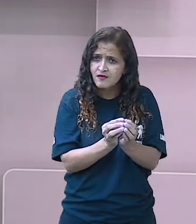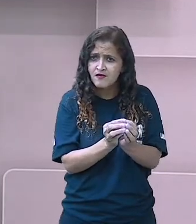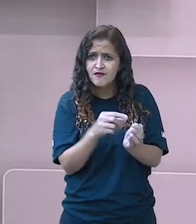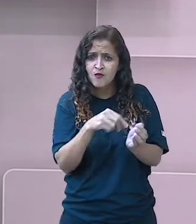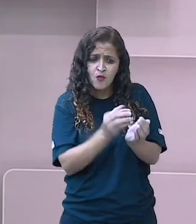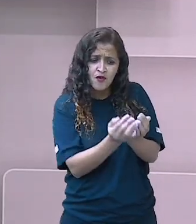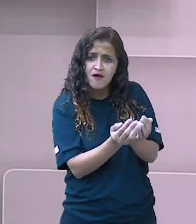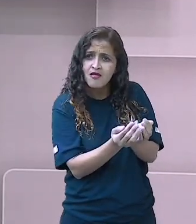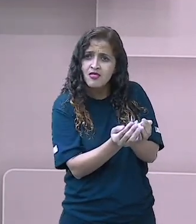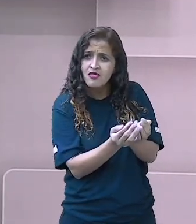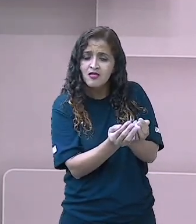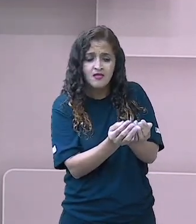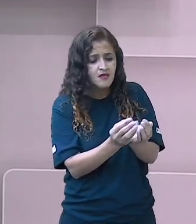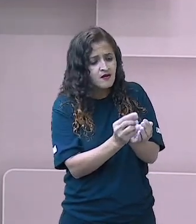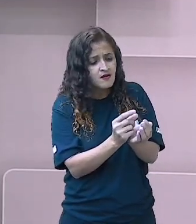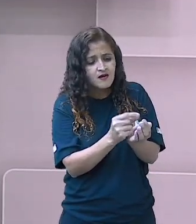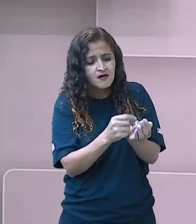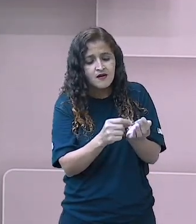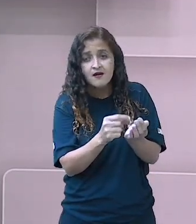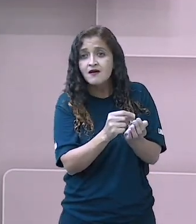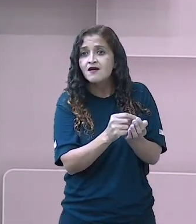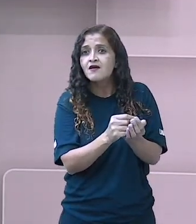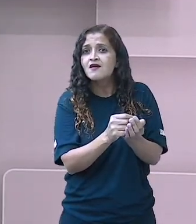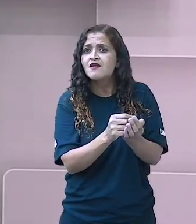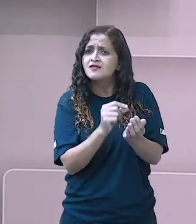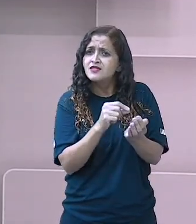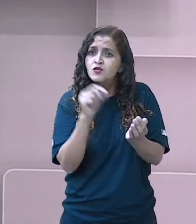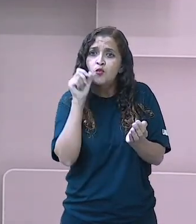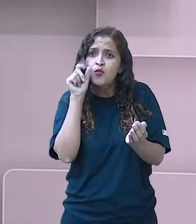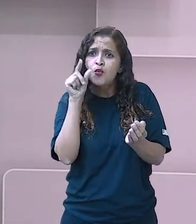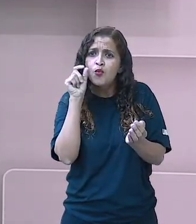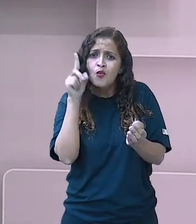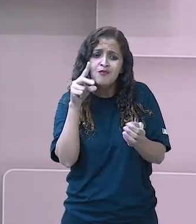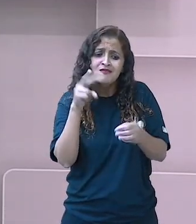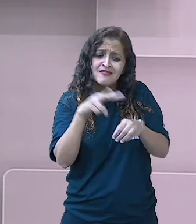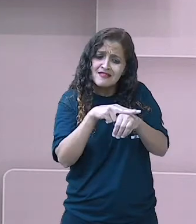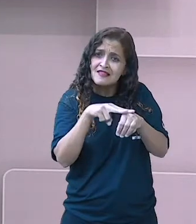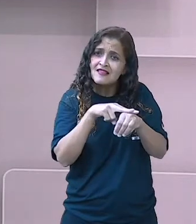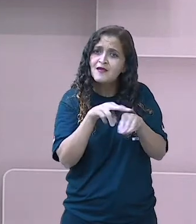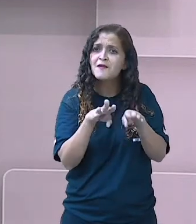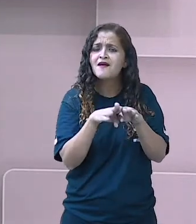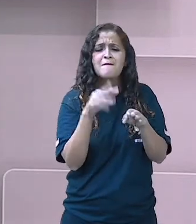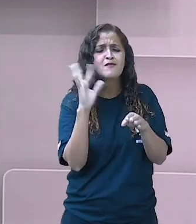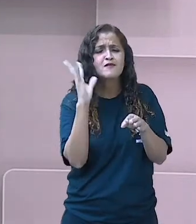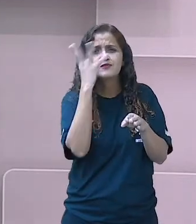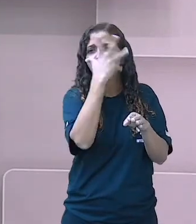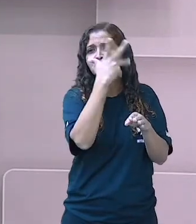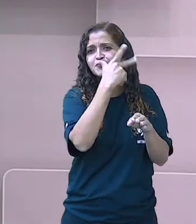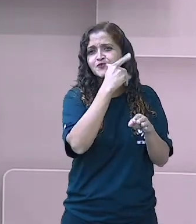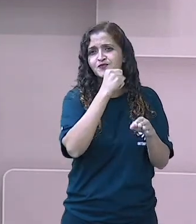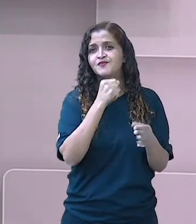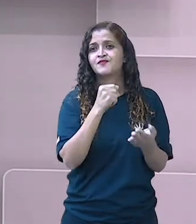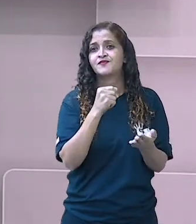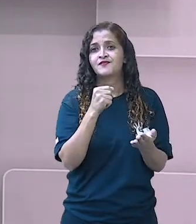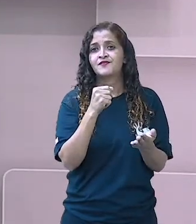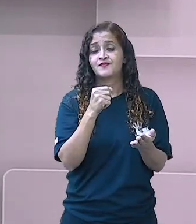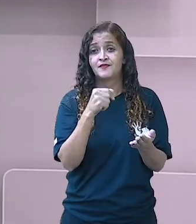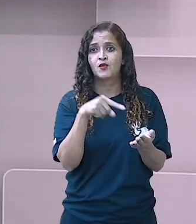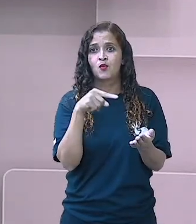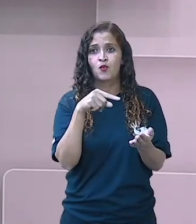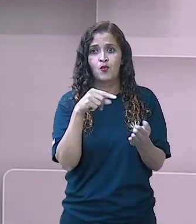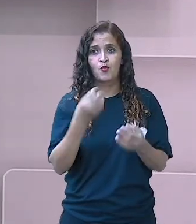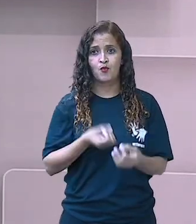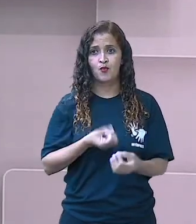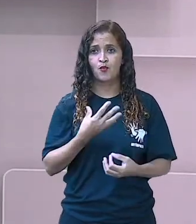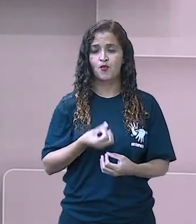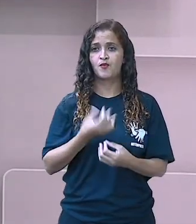um dioninho de passarinho, os ovos sempre têm umas manchinhas azuis e verdes. É muito lindo de ver. Então, agora, gente, com este poema